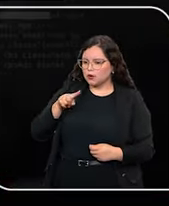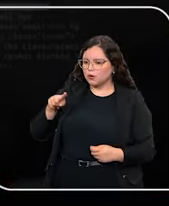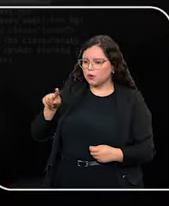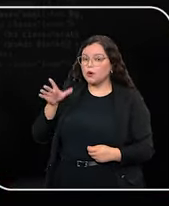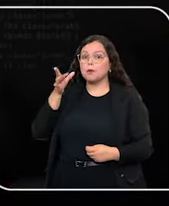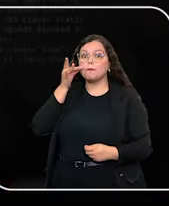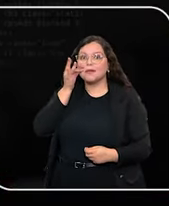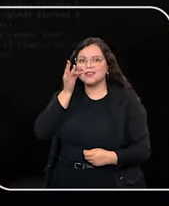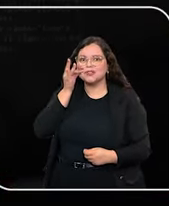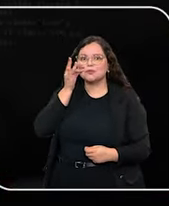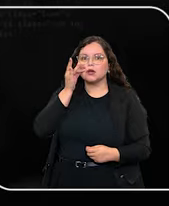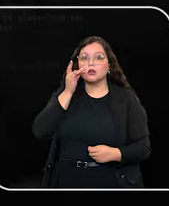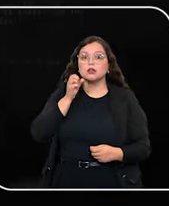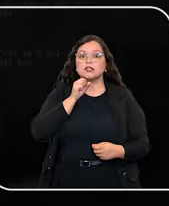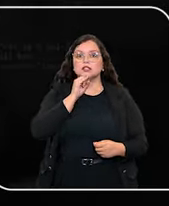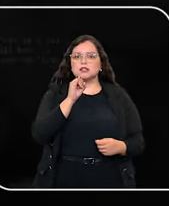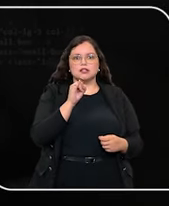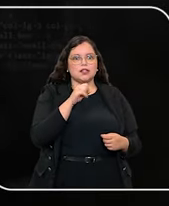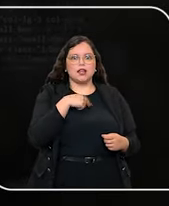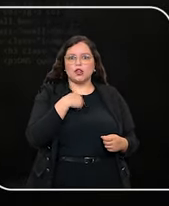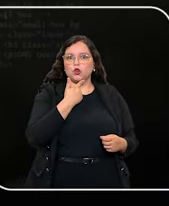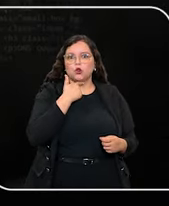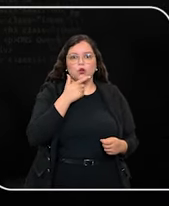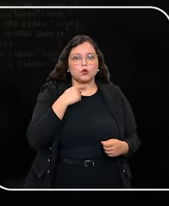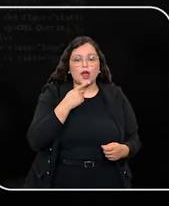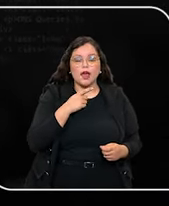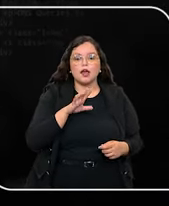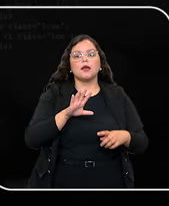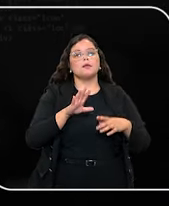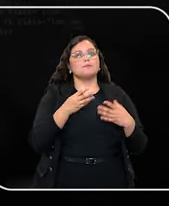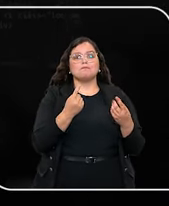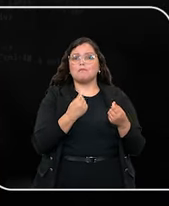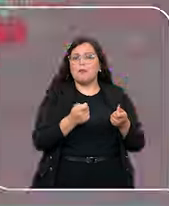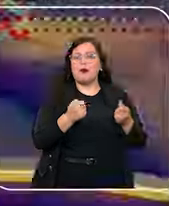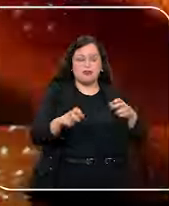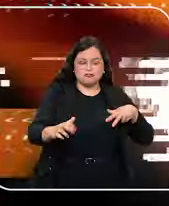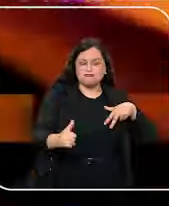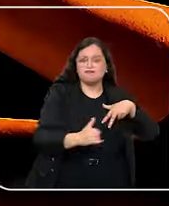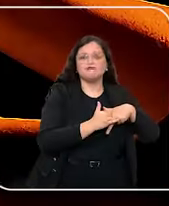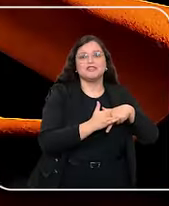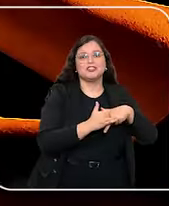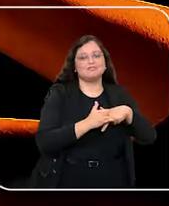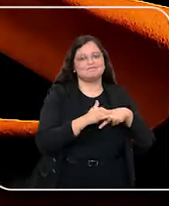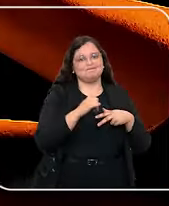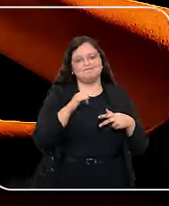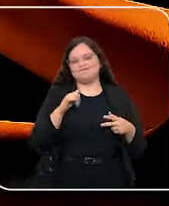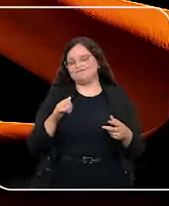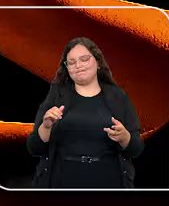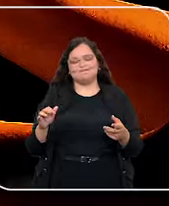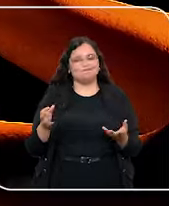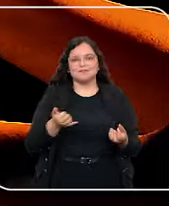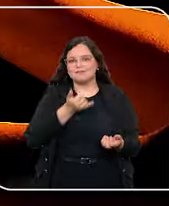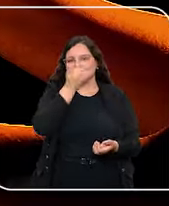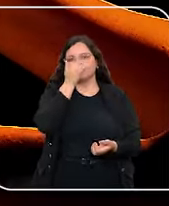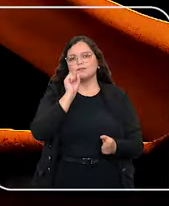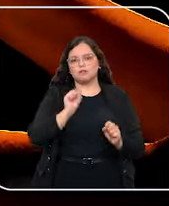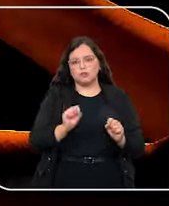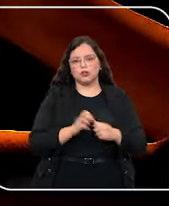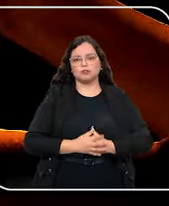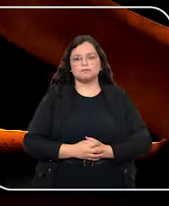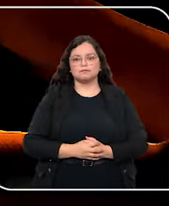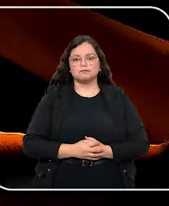muito importante fazer para que a gente não induza a vítima a reconhecer uma pessoa de forma errada. Por foto, também é possível fazer o